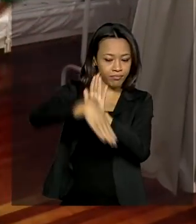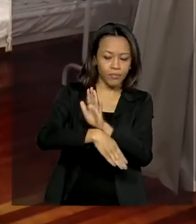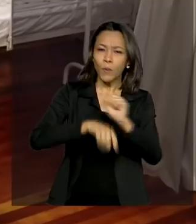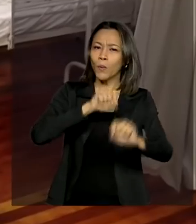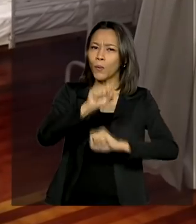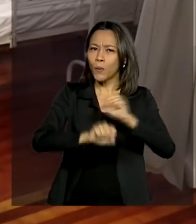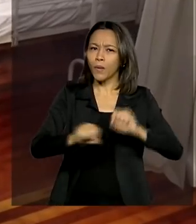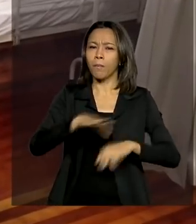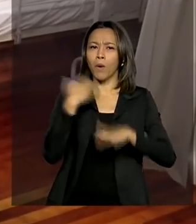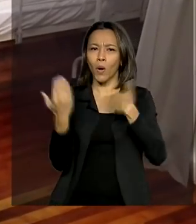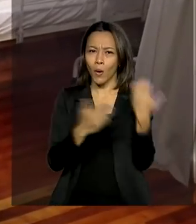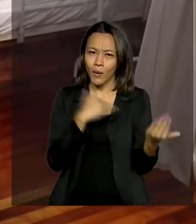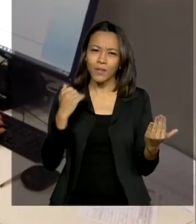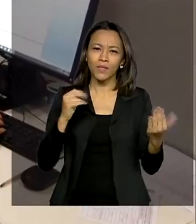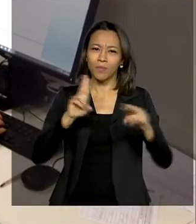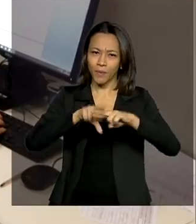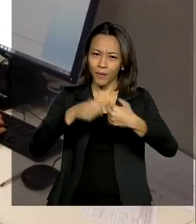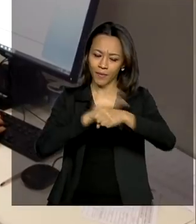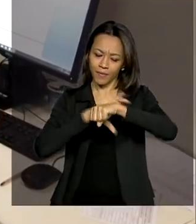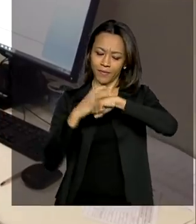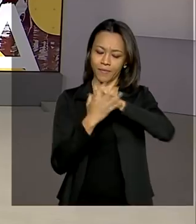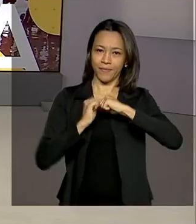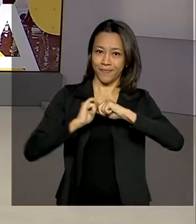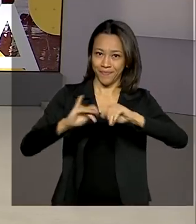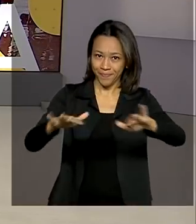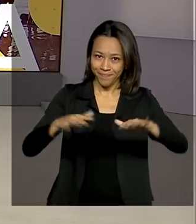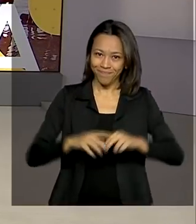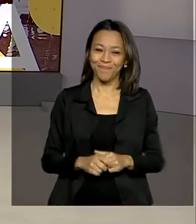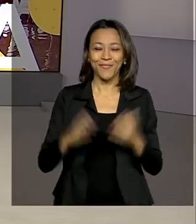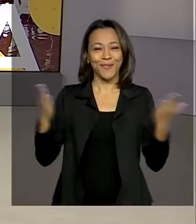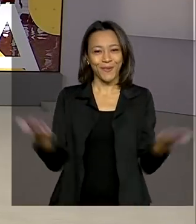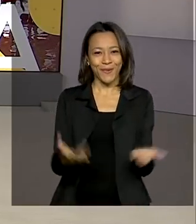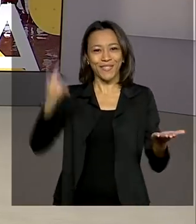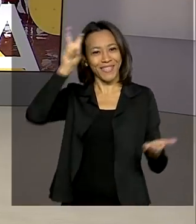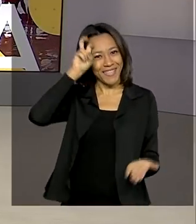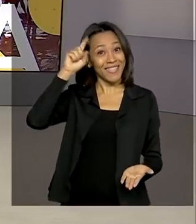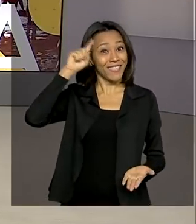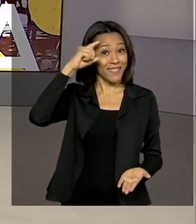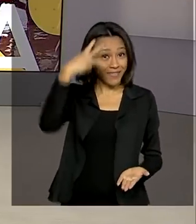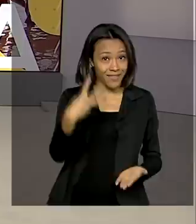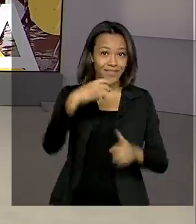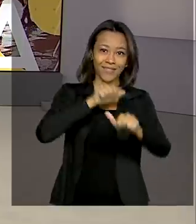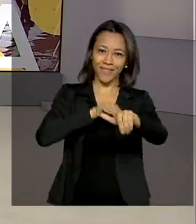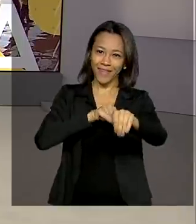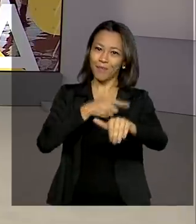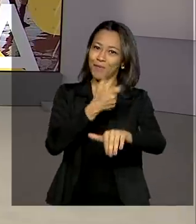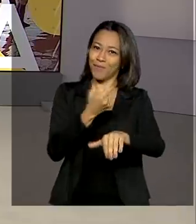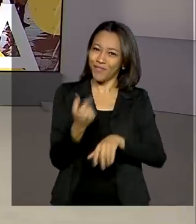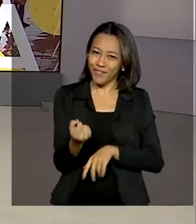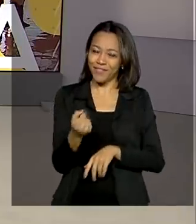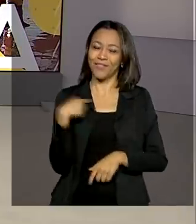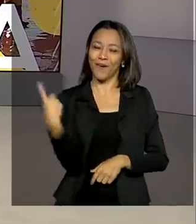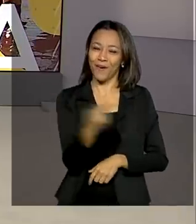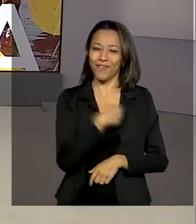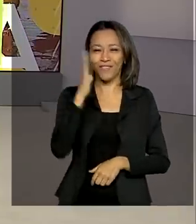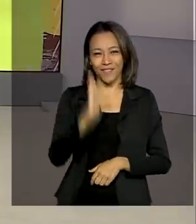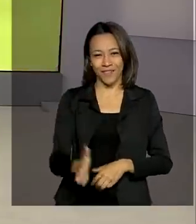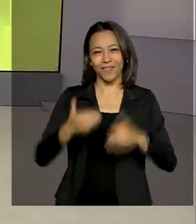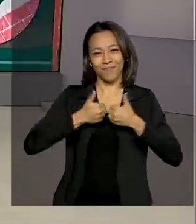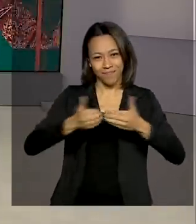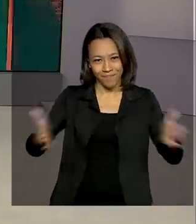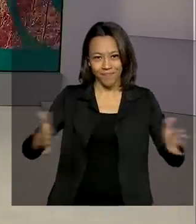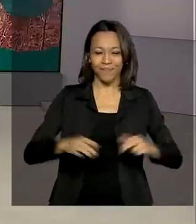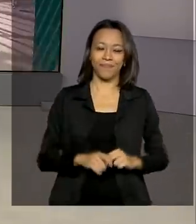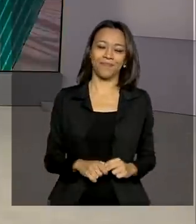curva de óbitos por Covid-19. Hoje é quinta-feira, 3 de setembro de 2020. O Brasil em Dia